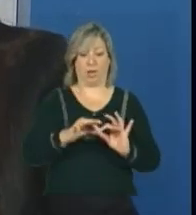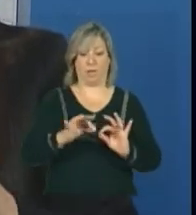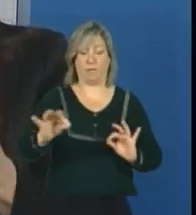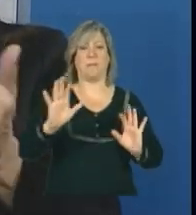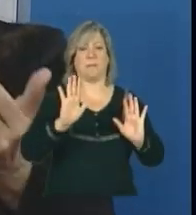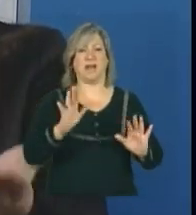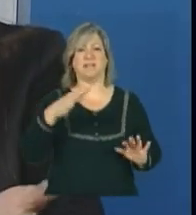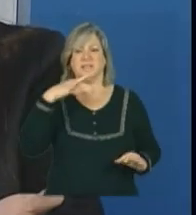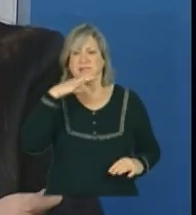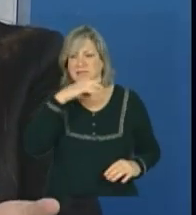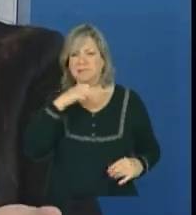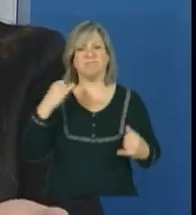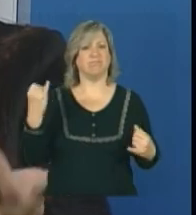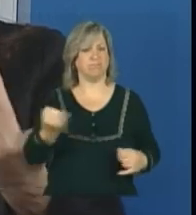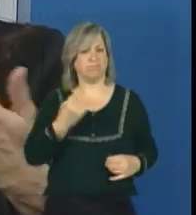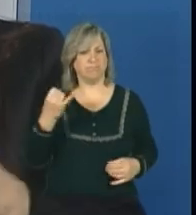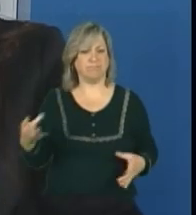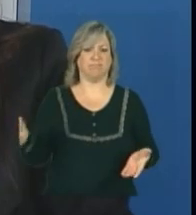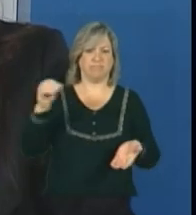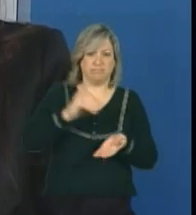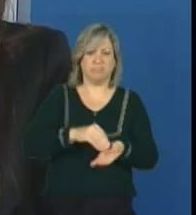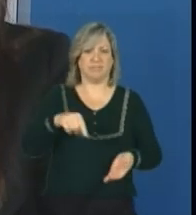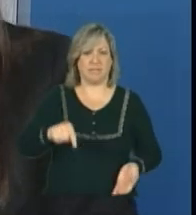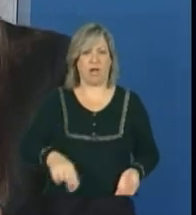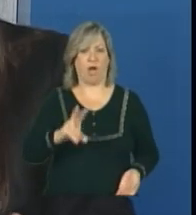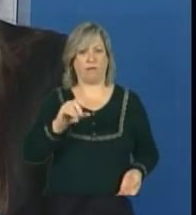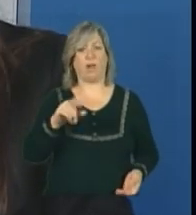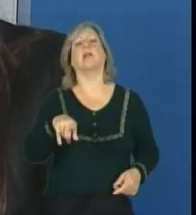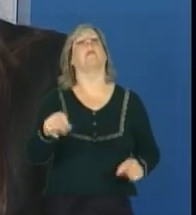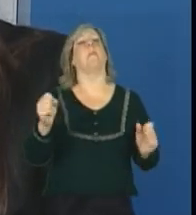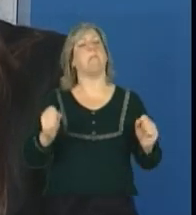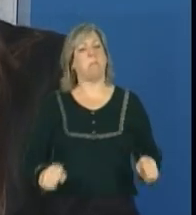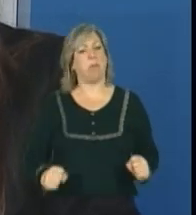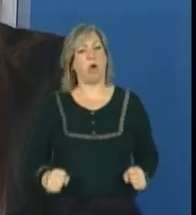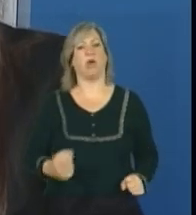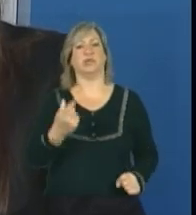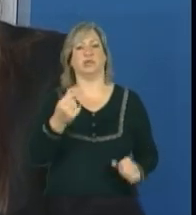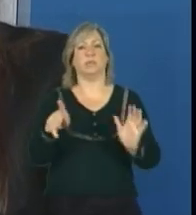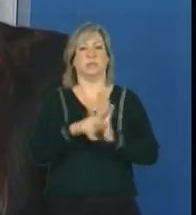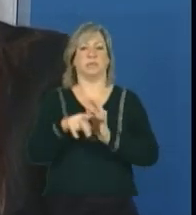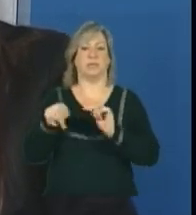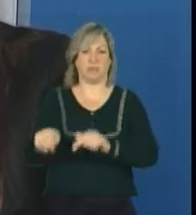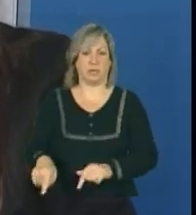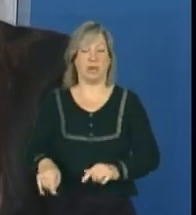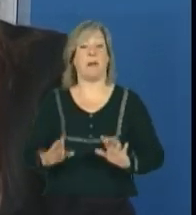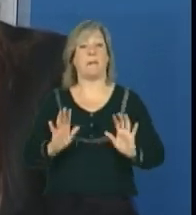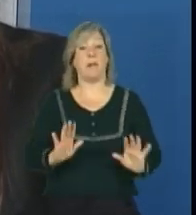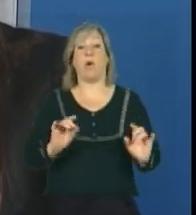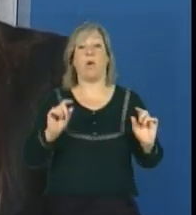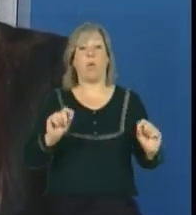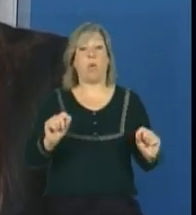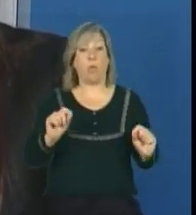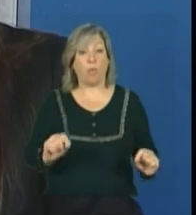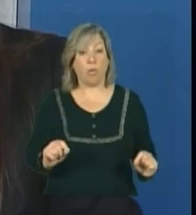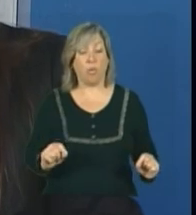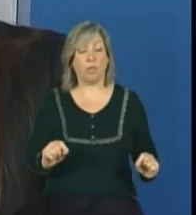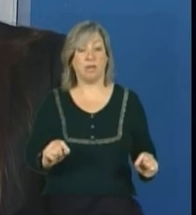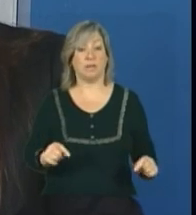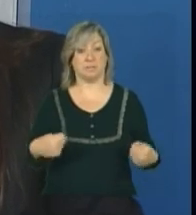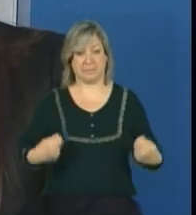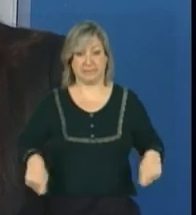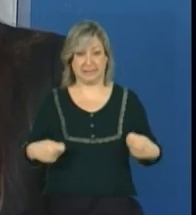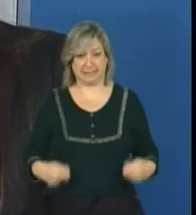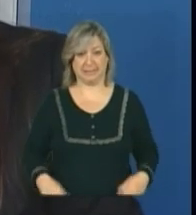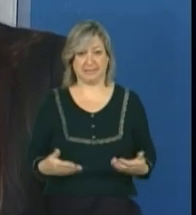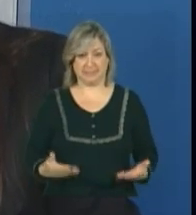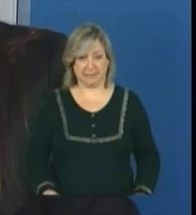considera que é importante implantar equipe volante, ele pode implantar com os recursos próprios. O que é importante, nesse sentido, é